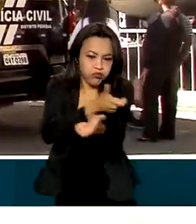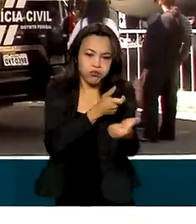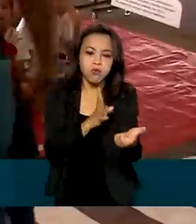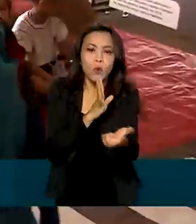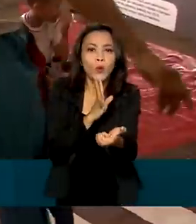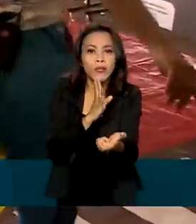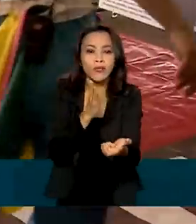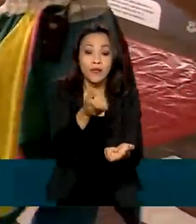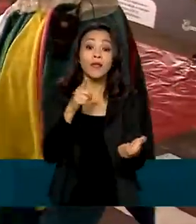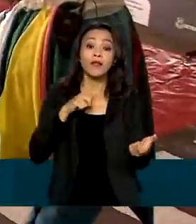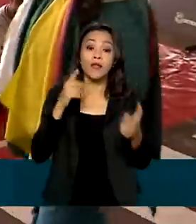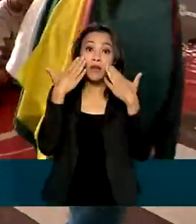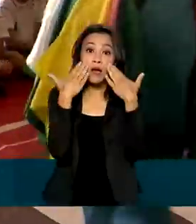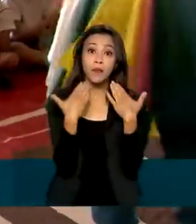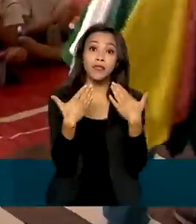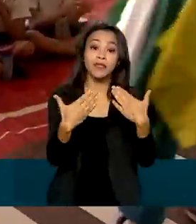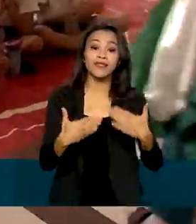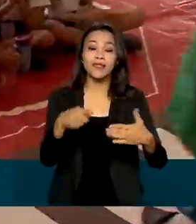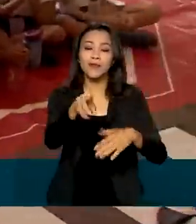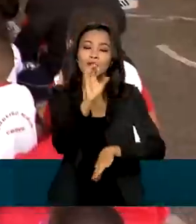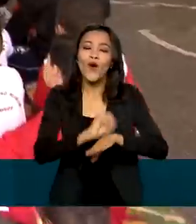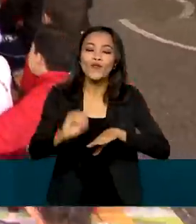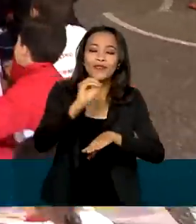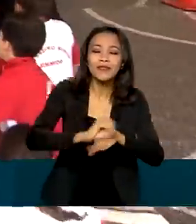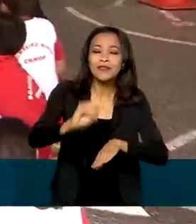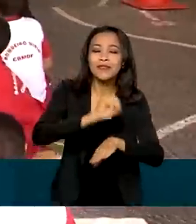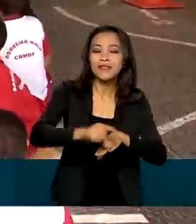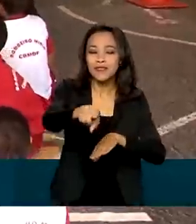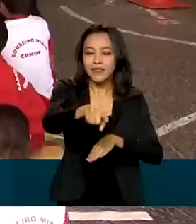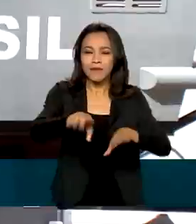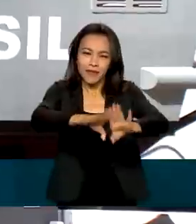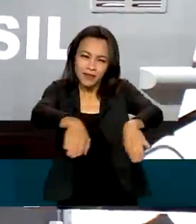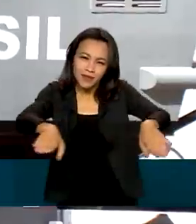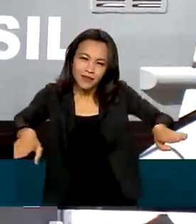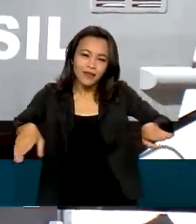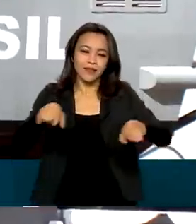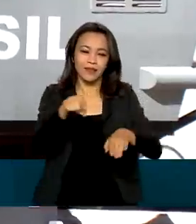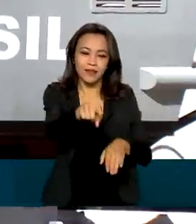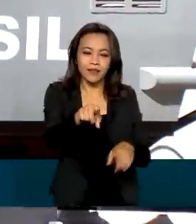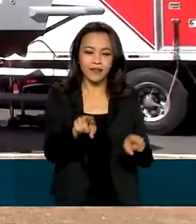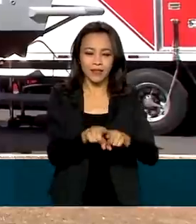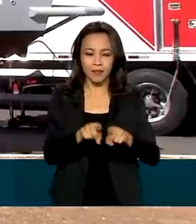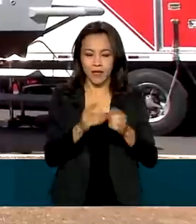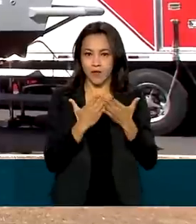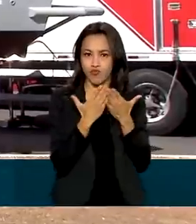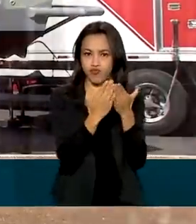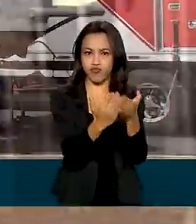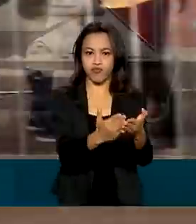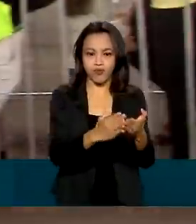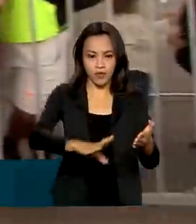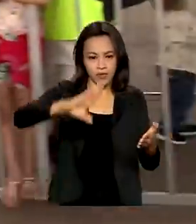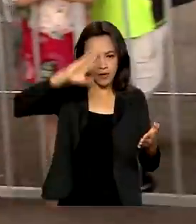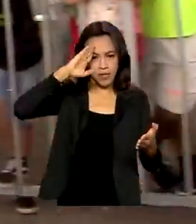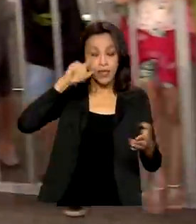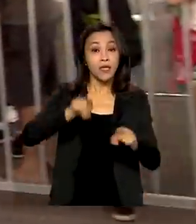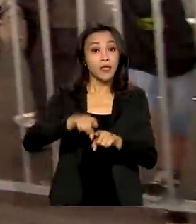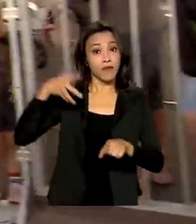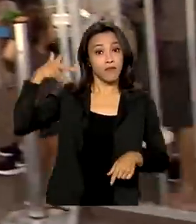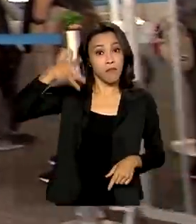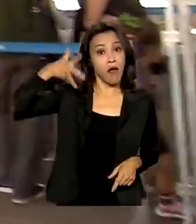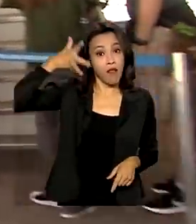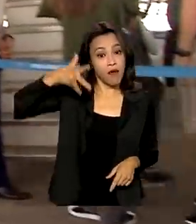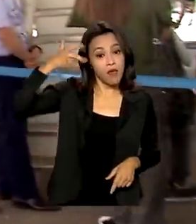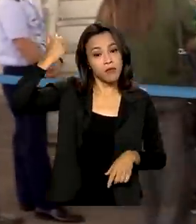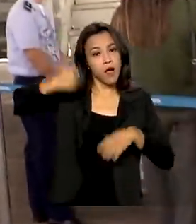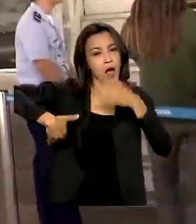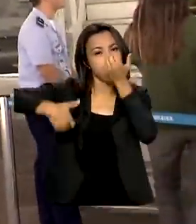mostra contou ainda com oficinas recreativas para o público infantil, estande da Marinha e palestras sobre as principais atividades